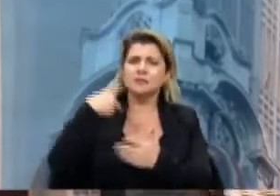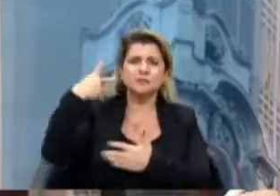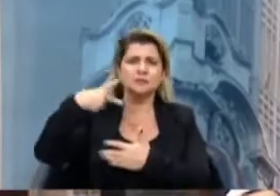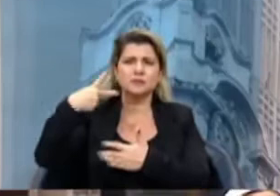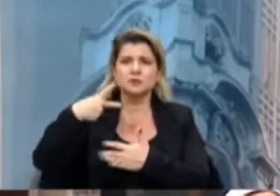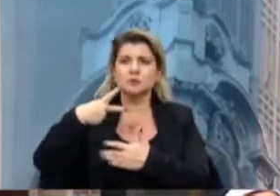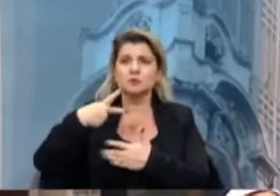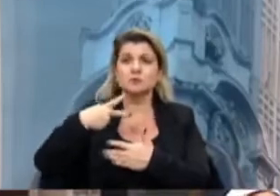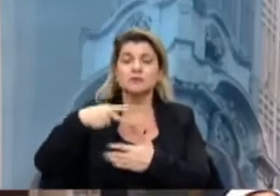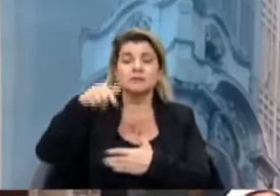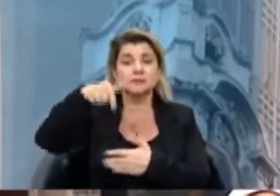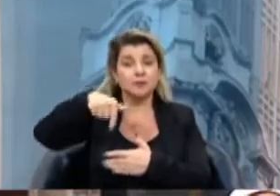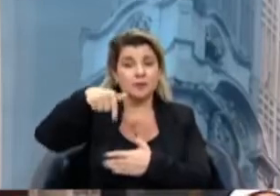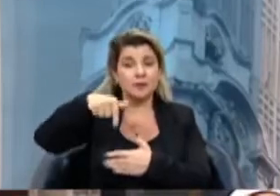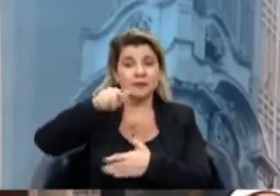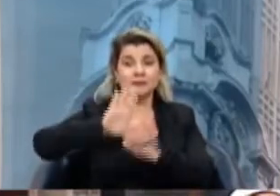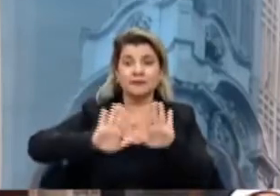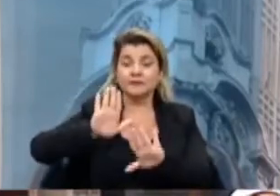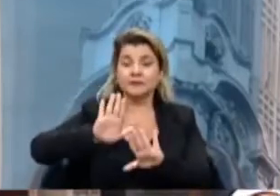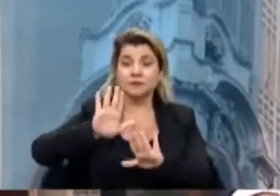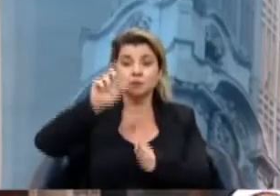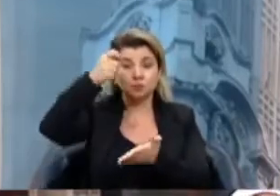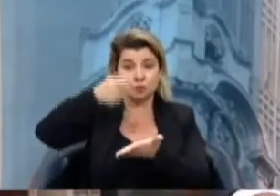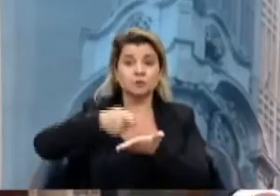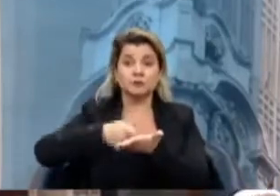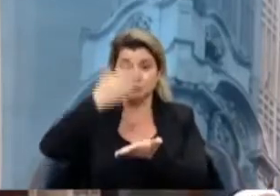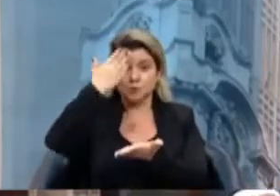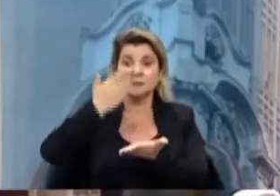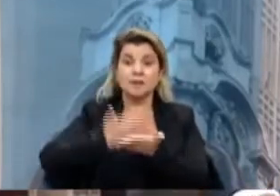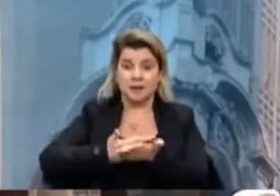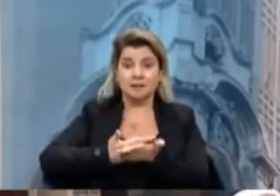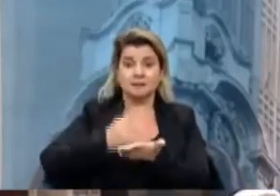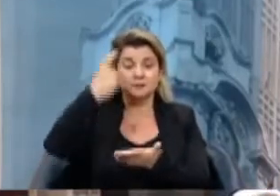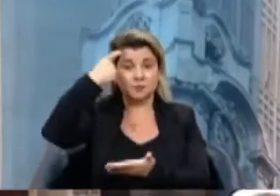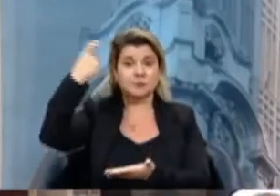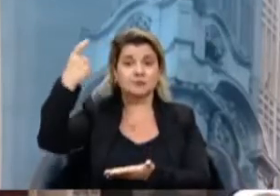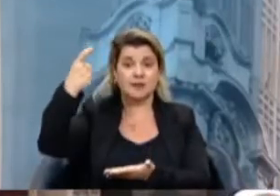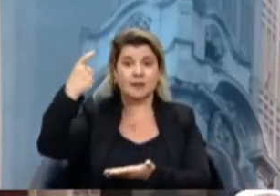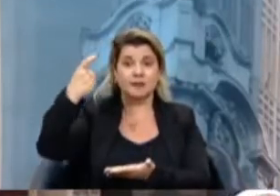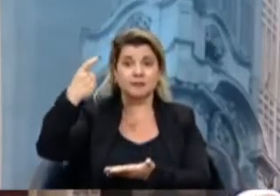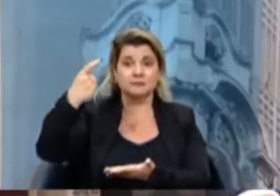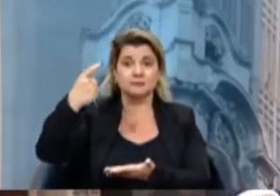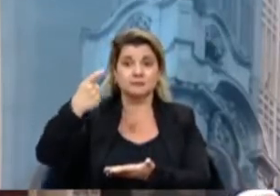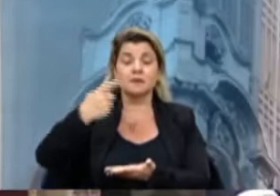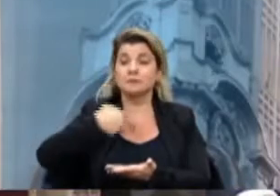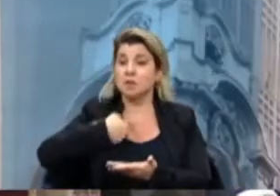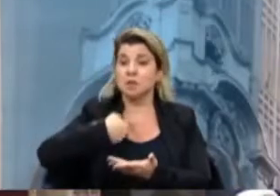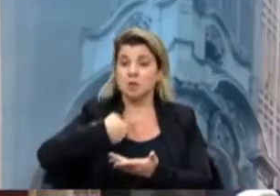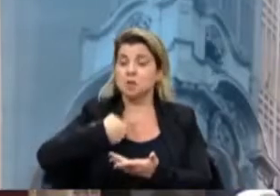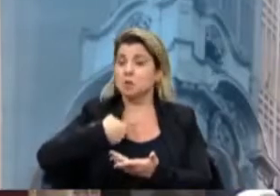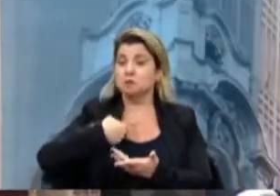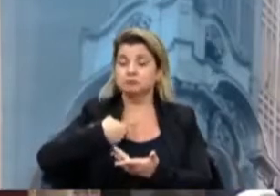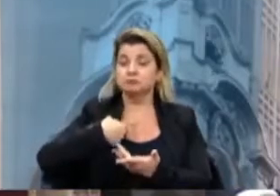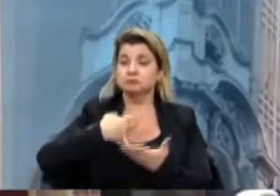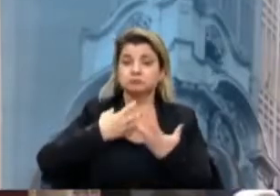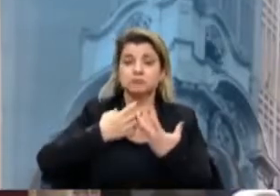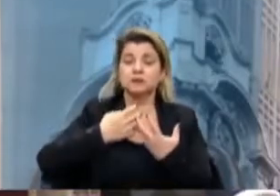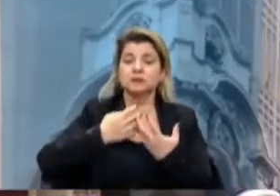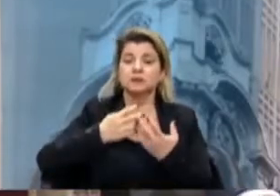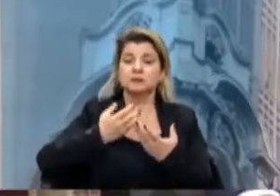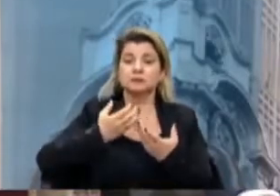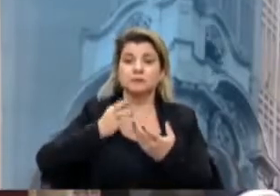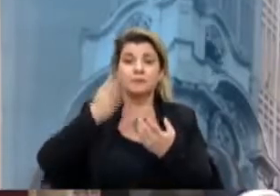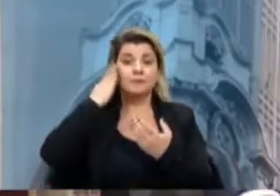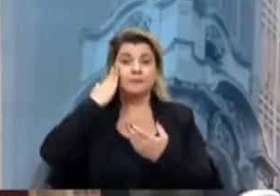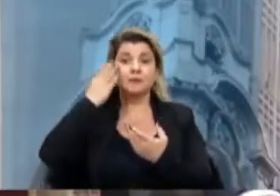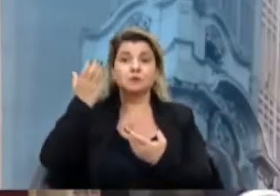Ruas. Eles estão aqui defendendo as suas convicções, estão aqui defendendo as suas ideias. E, embora eu divirja delas, eu faço questão de